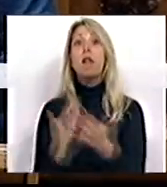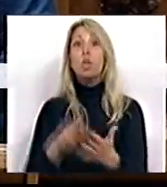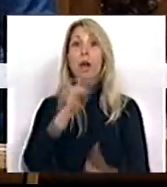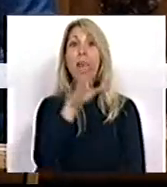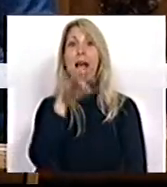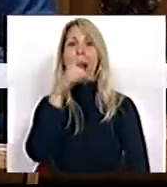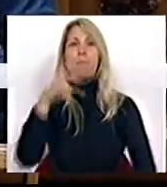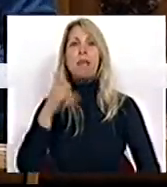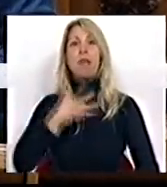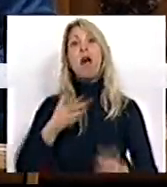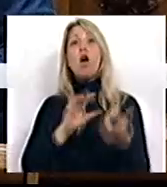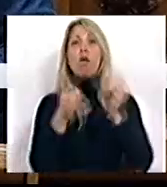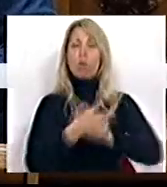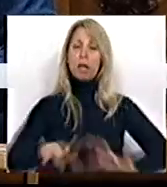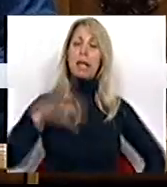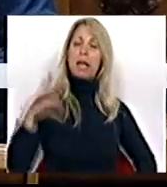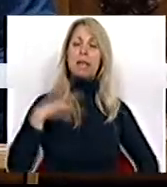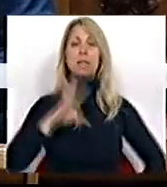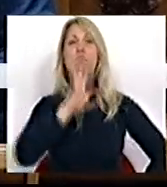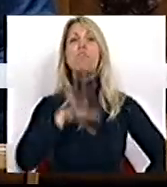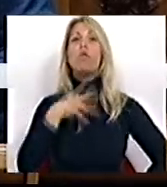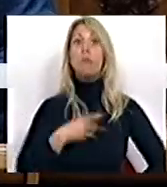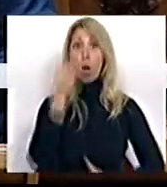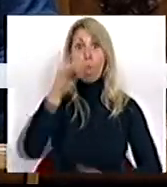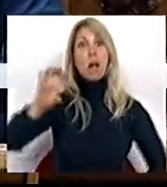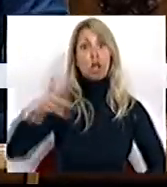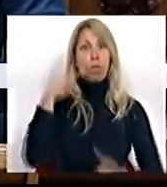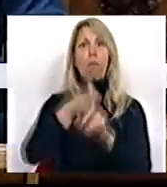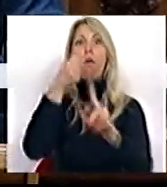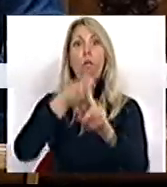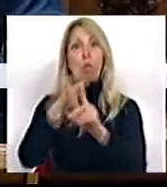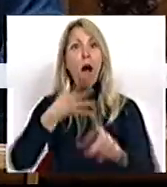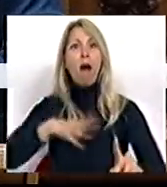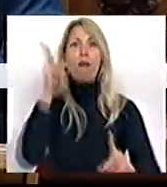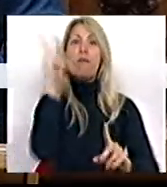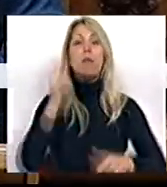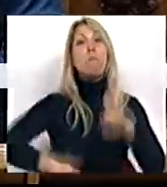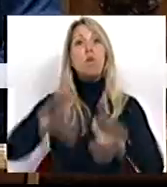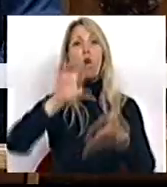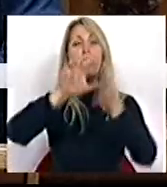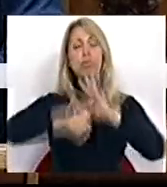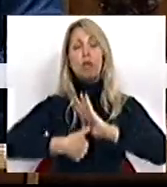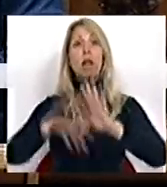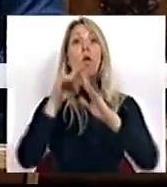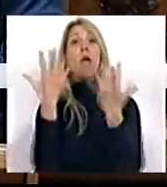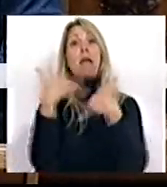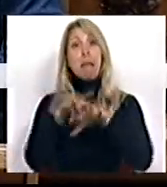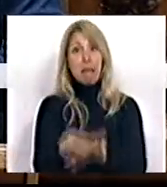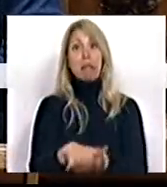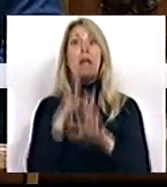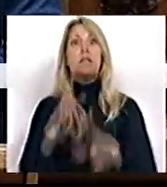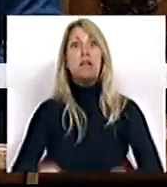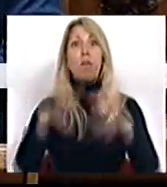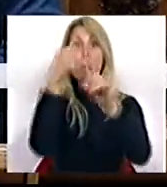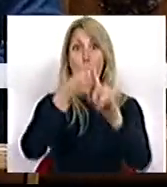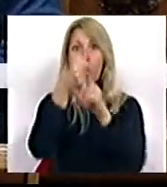Património Mundial, contactámos com uma região que trabalha e luta por uma vida melhor, onde o projeto e uma estratégia integrada de desenvolvimento e